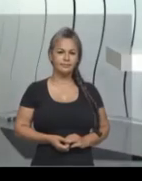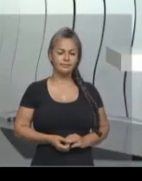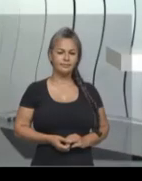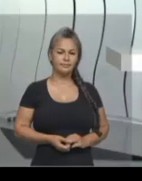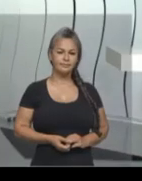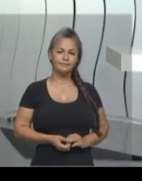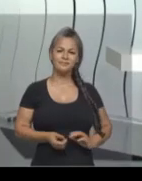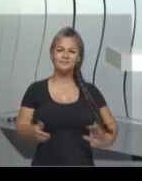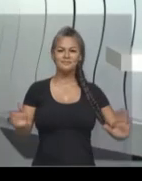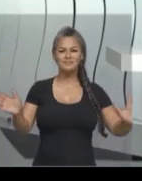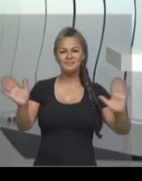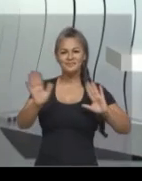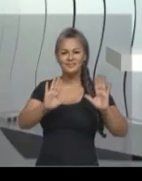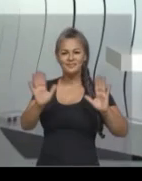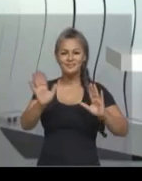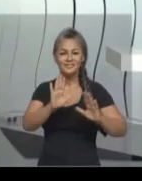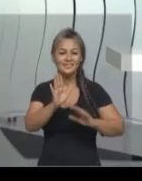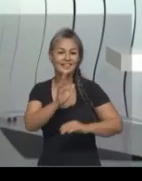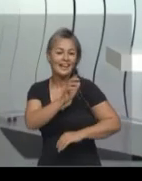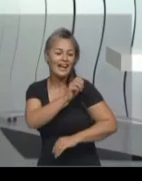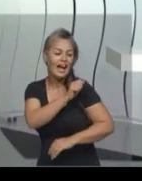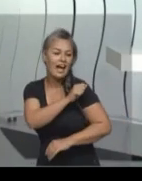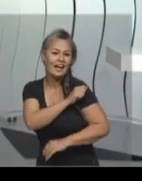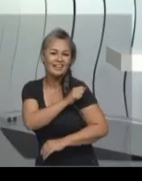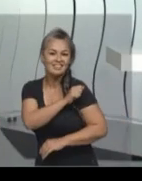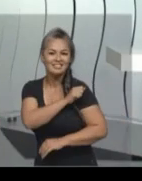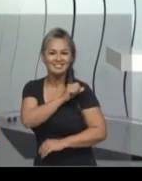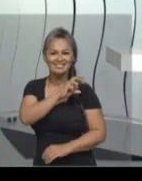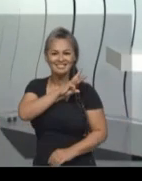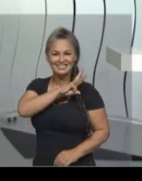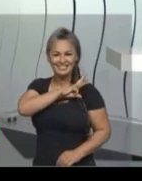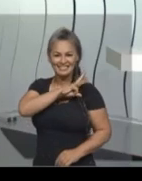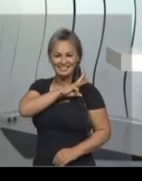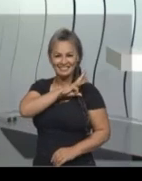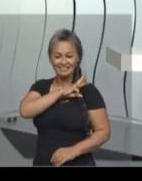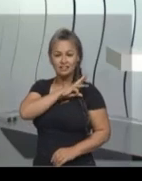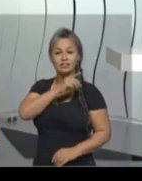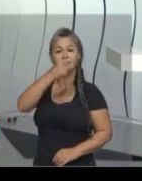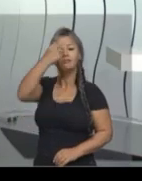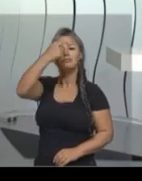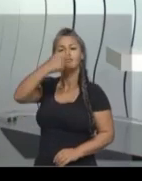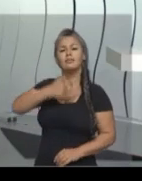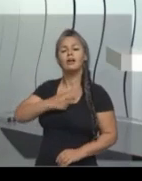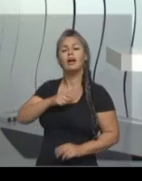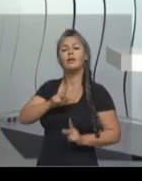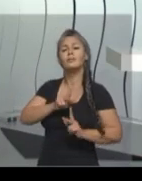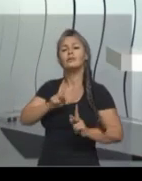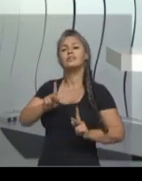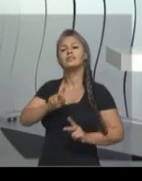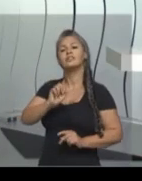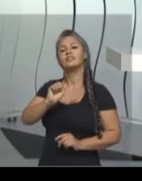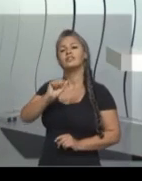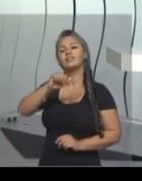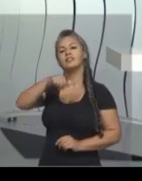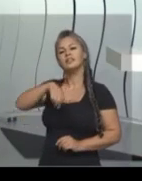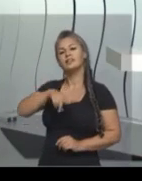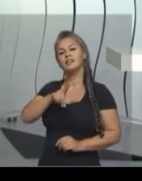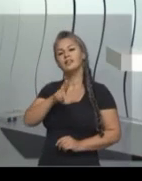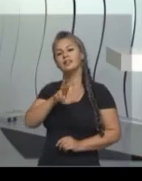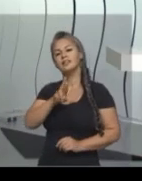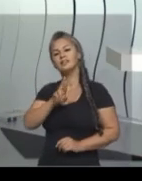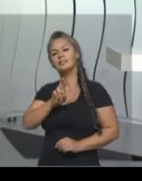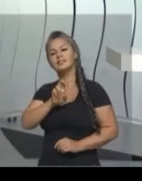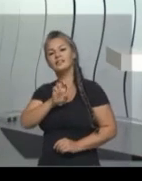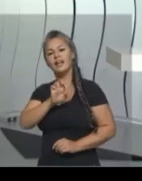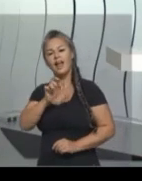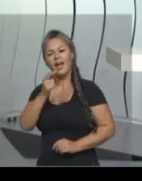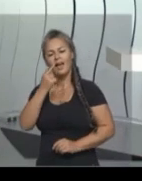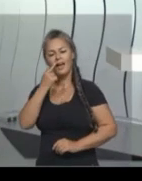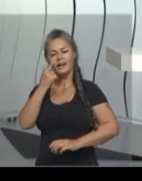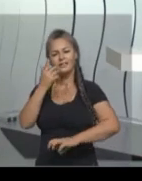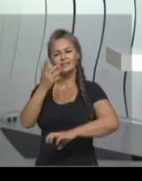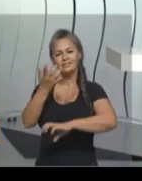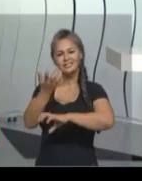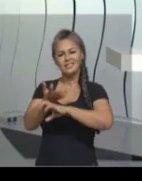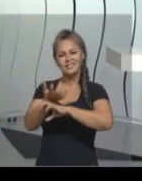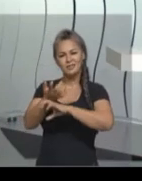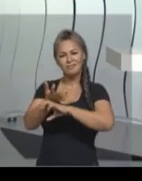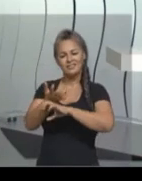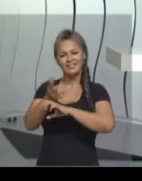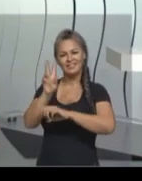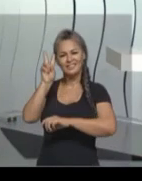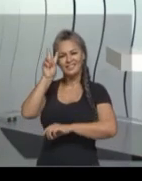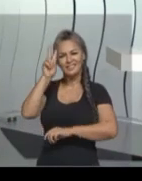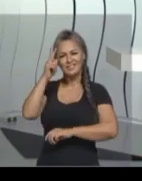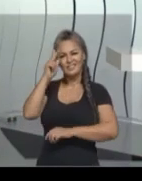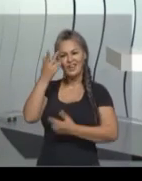Olá, estudantes do terceiro ano. Eu sou a professora Andréia, de História. Nós estamos